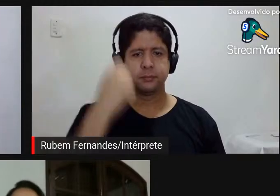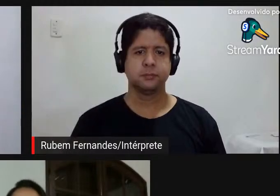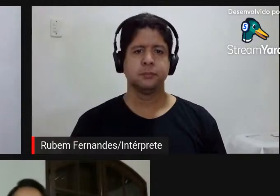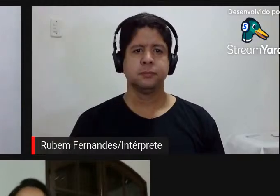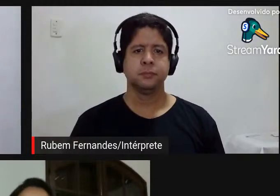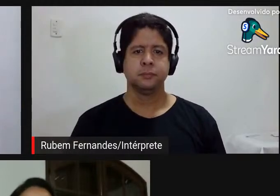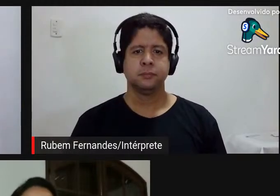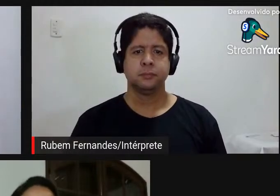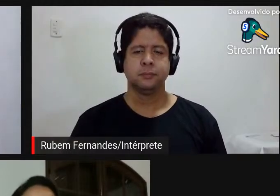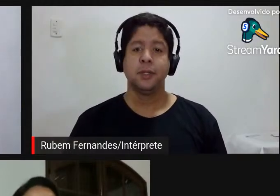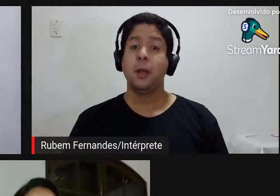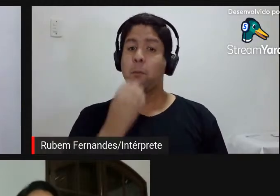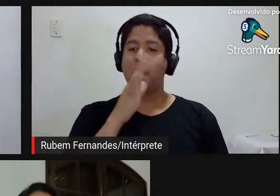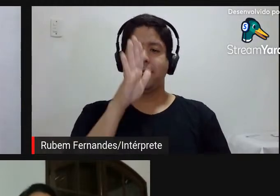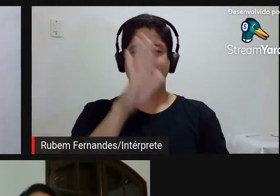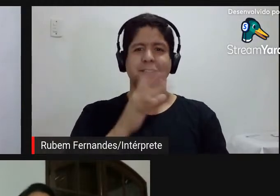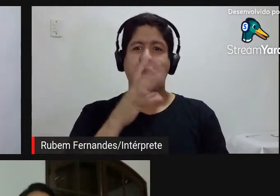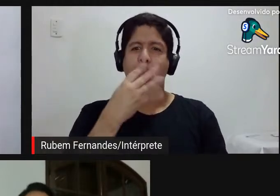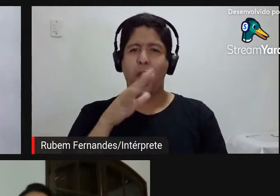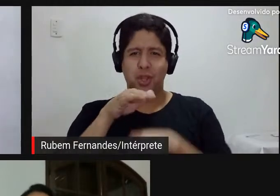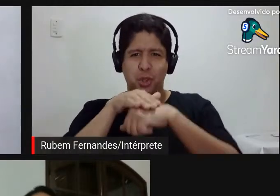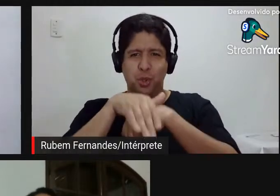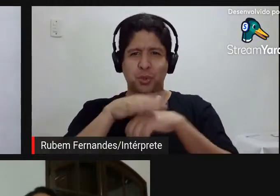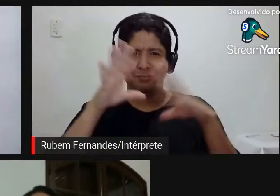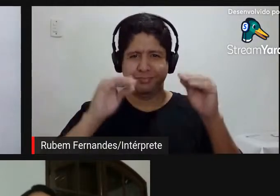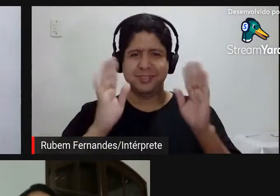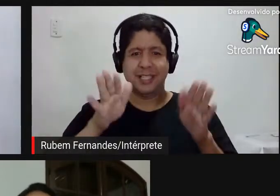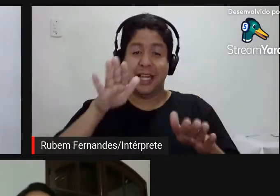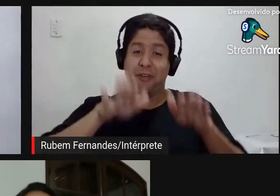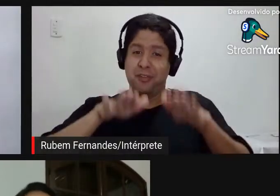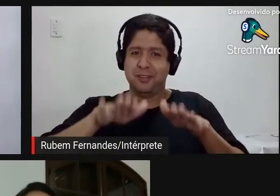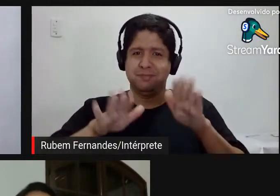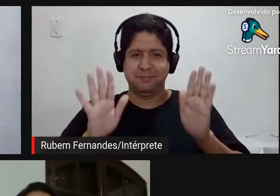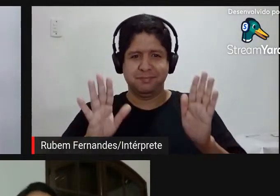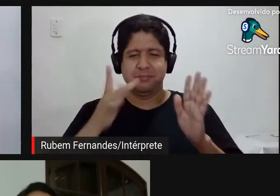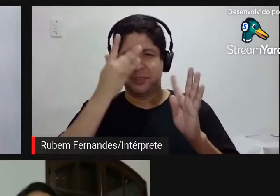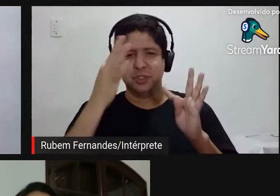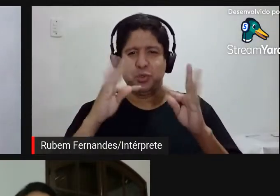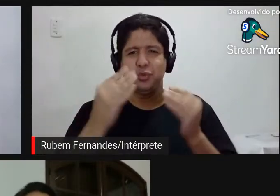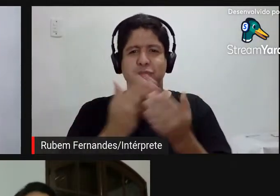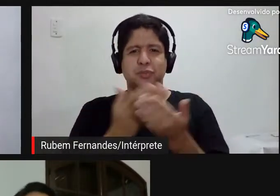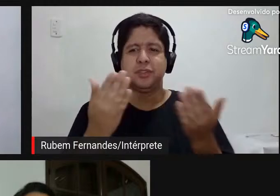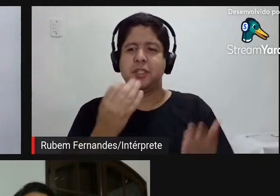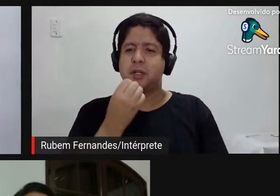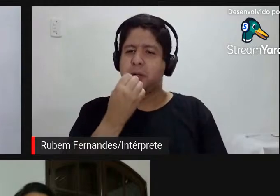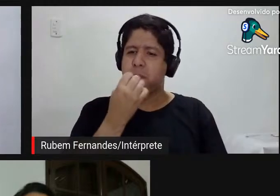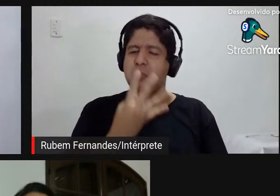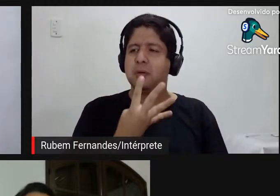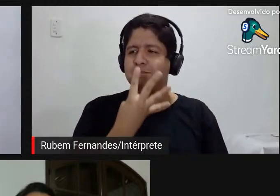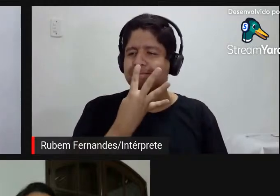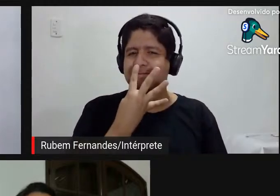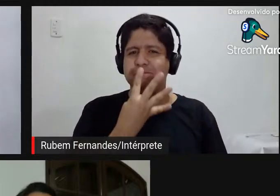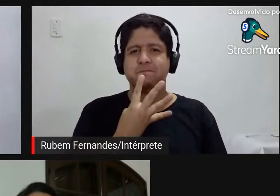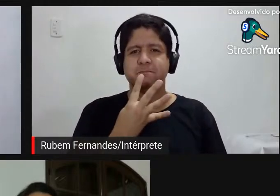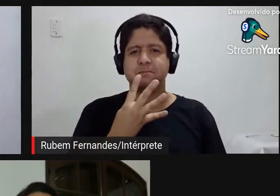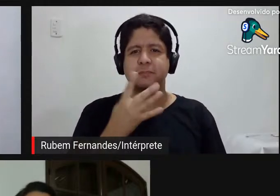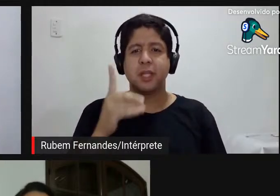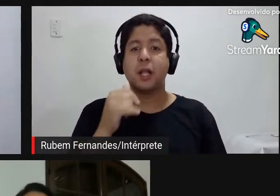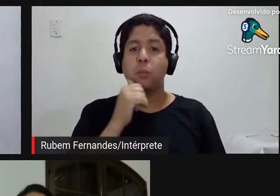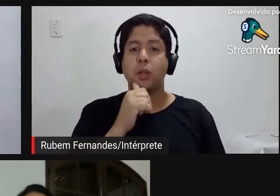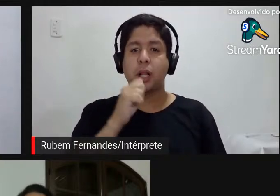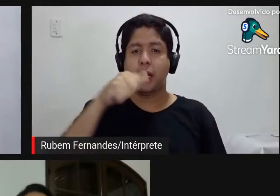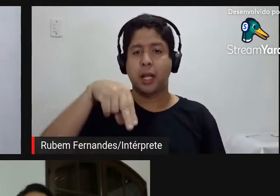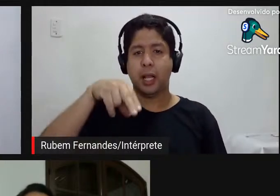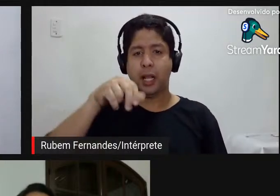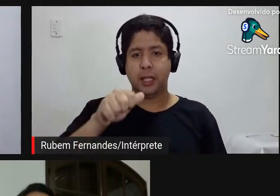Boa tarde, já boa noite, talvez, para todo mundo, foi muito bom escutar agora a fala da Ana, já tive